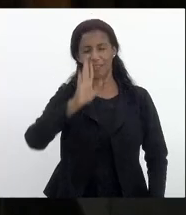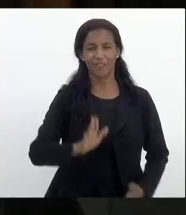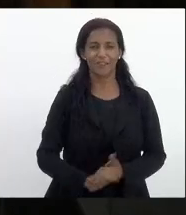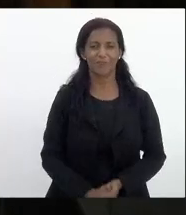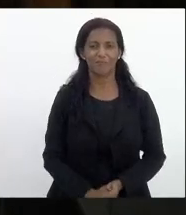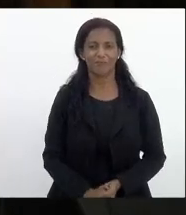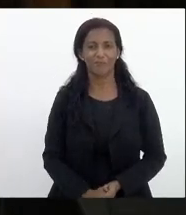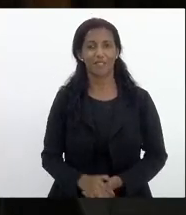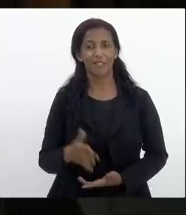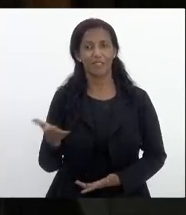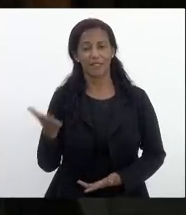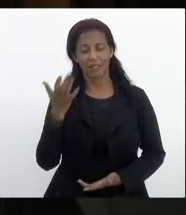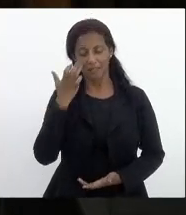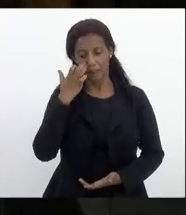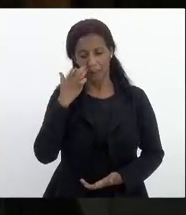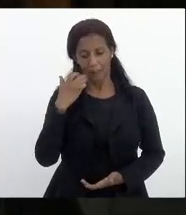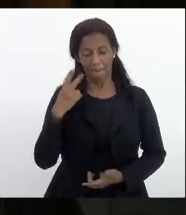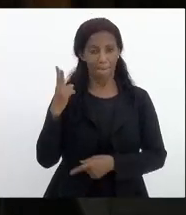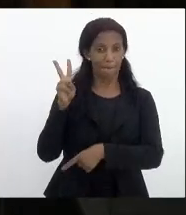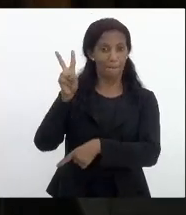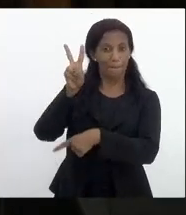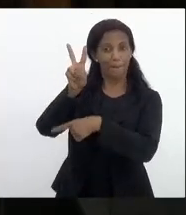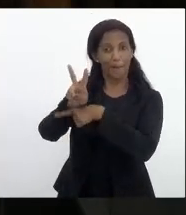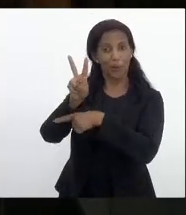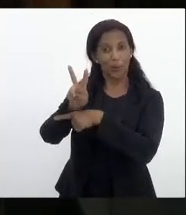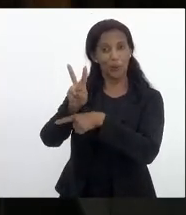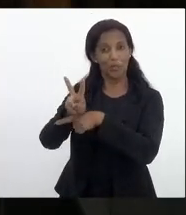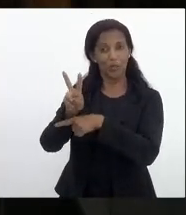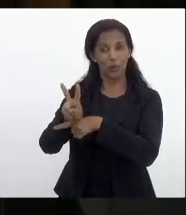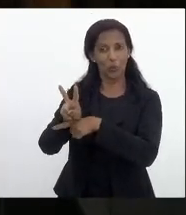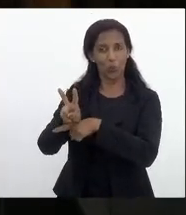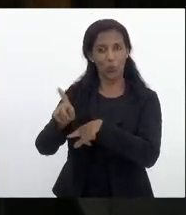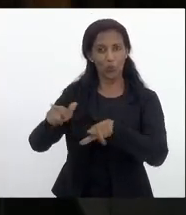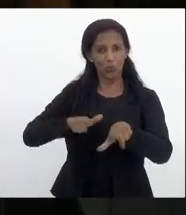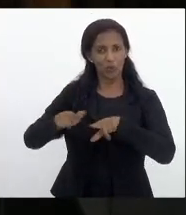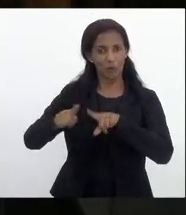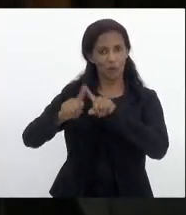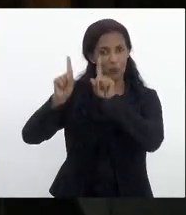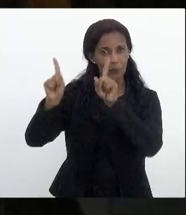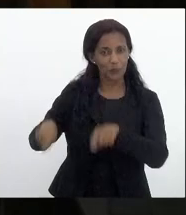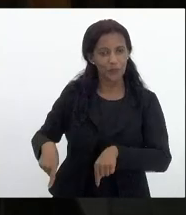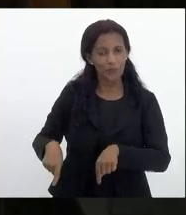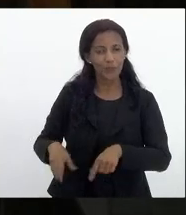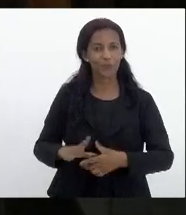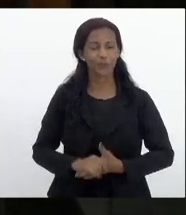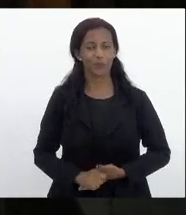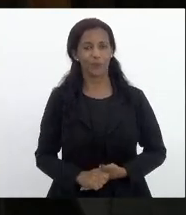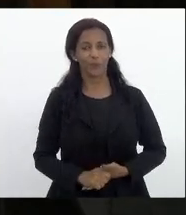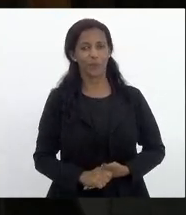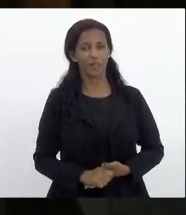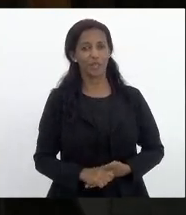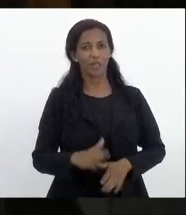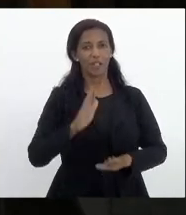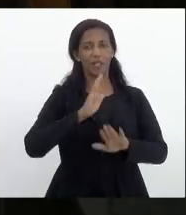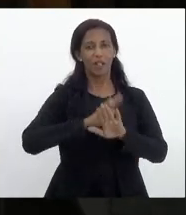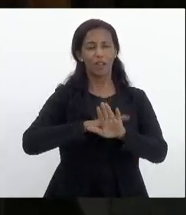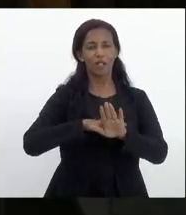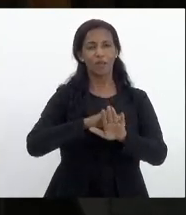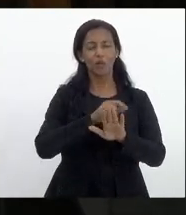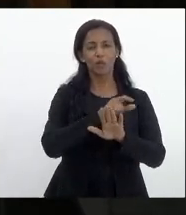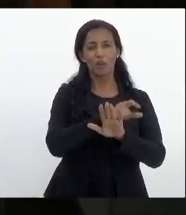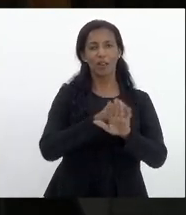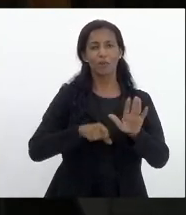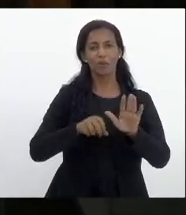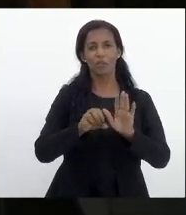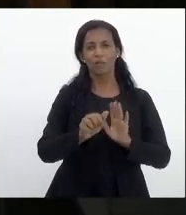titulava protetor do funcionalismo público e o autor intelectual